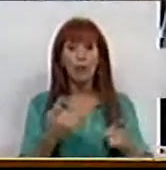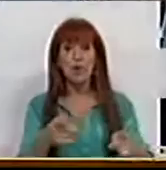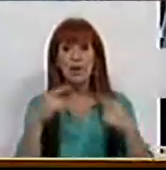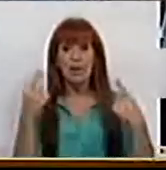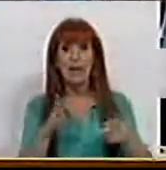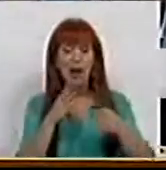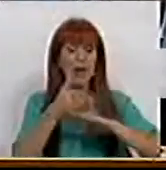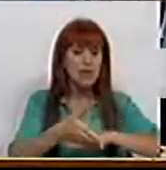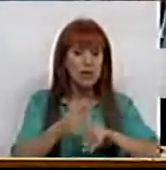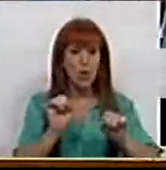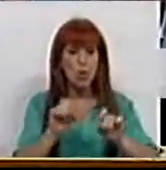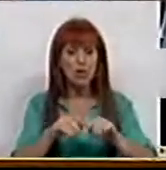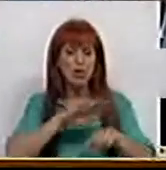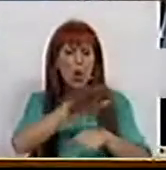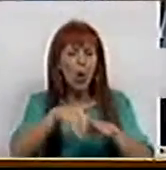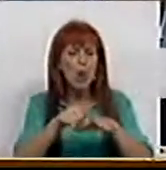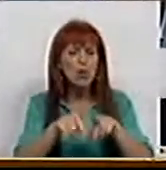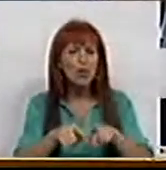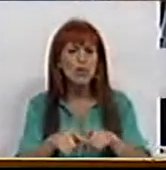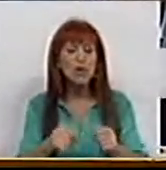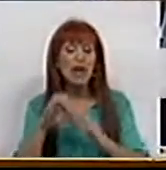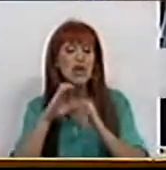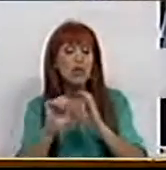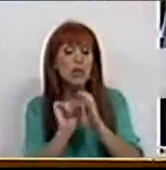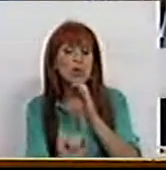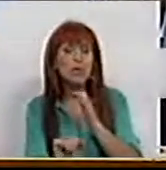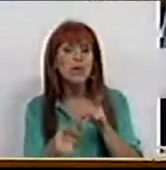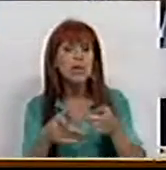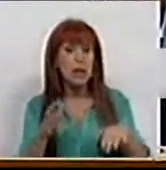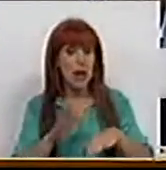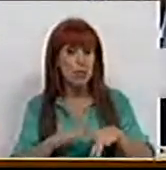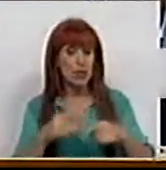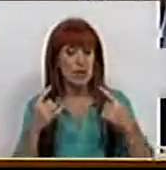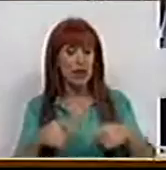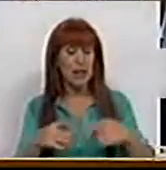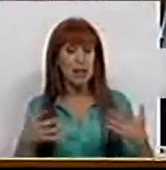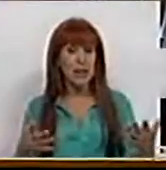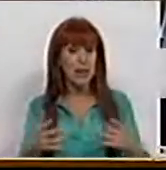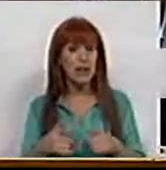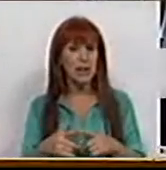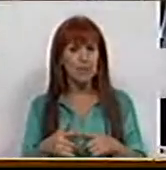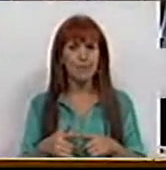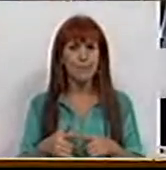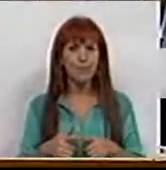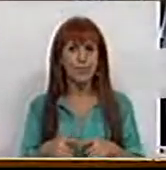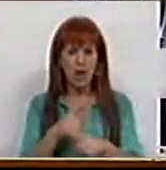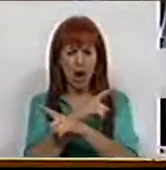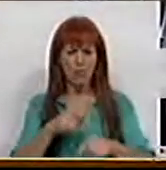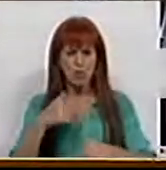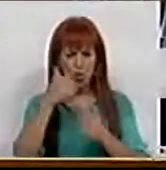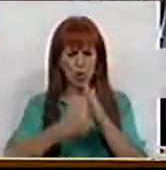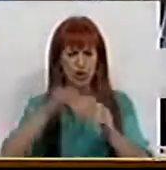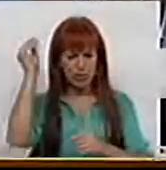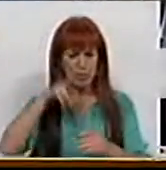tem acesso ou não tem aos conteúdos das comunicações e como tal estaria proibido pela